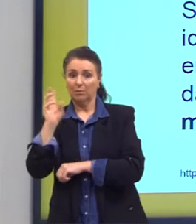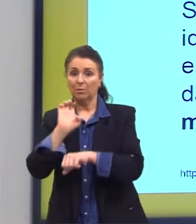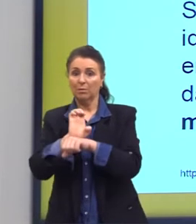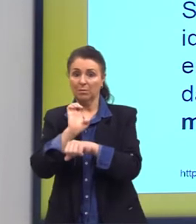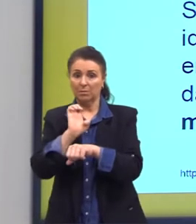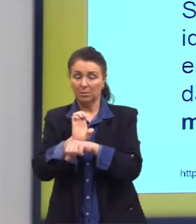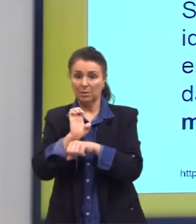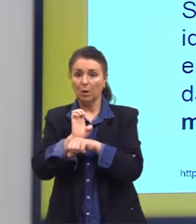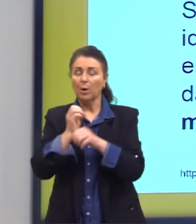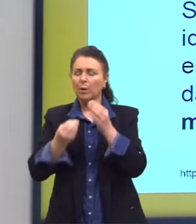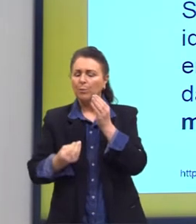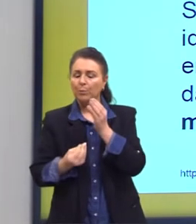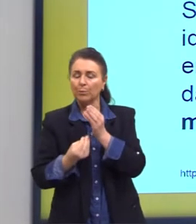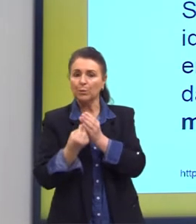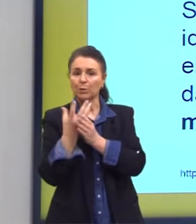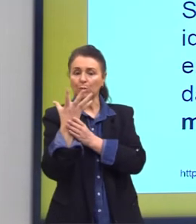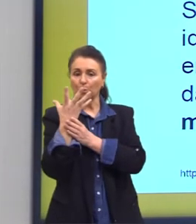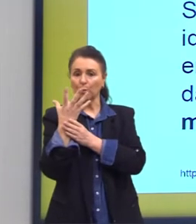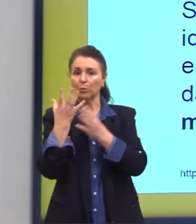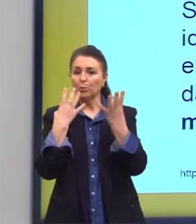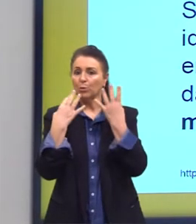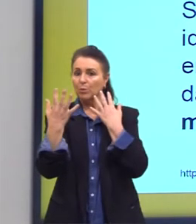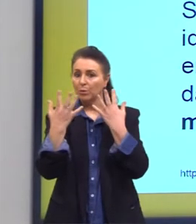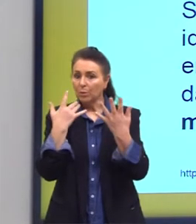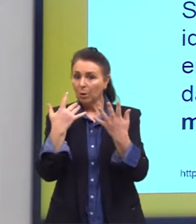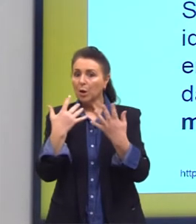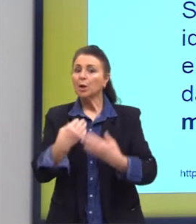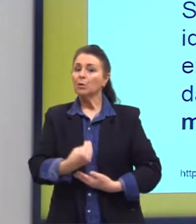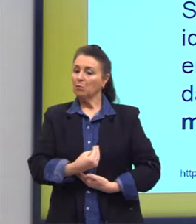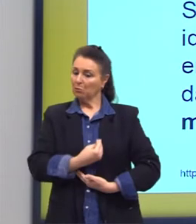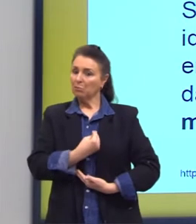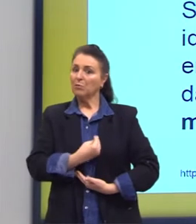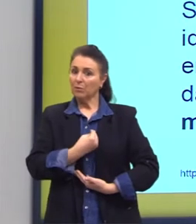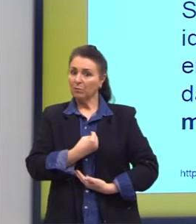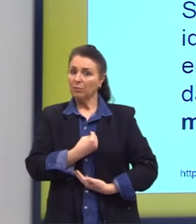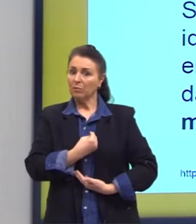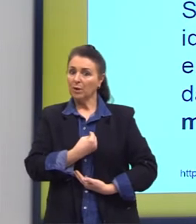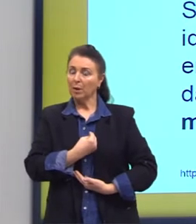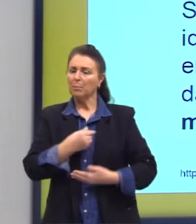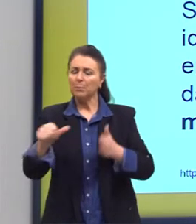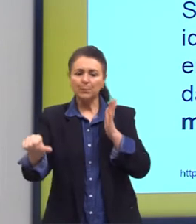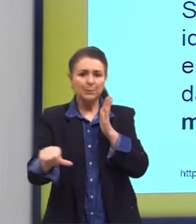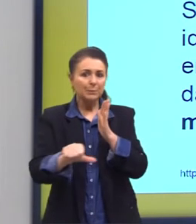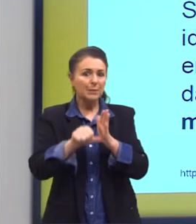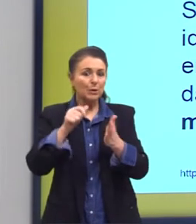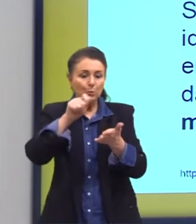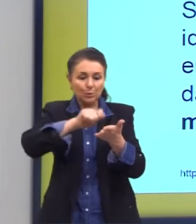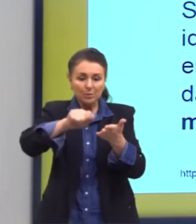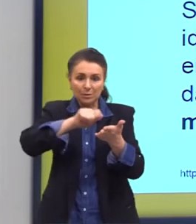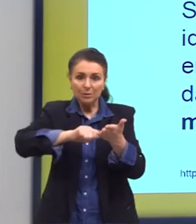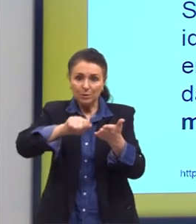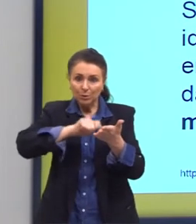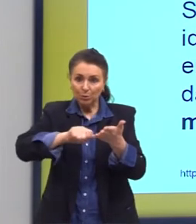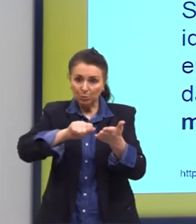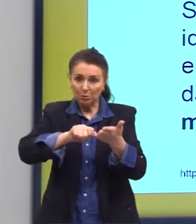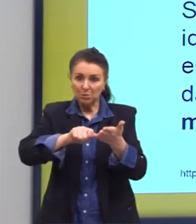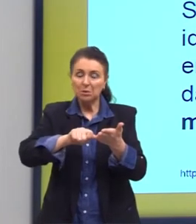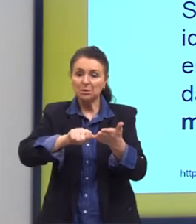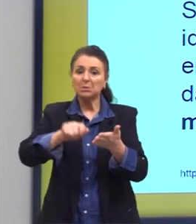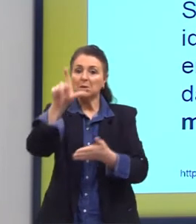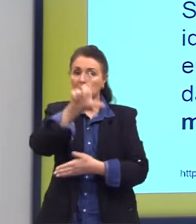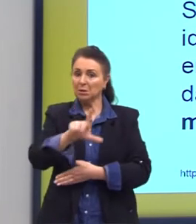Brasil. E o primeiro escritor a viver de literatura no país. Então, nós temos o primeiro escritor que viveu da sua literatura,